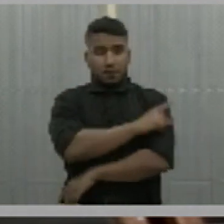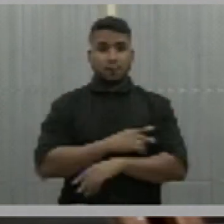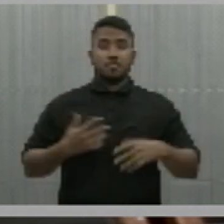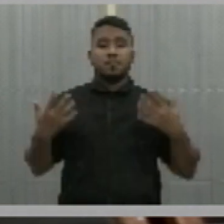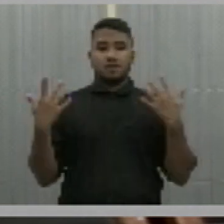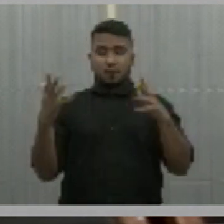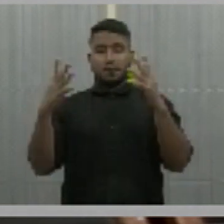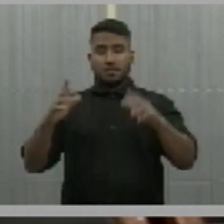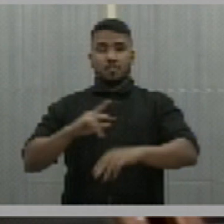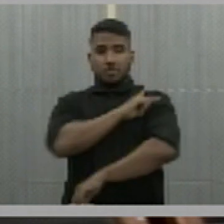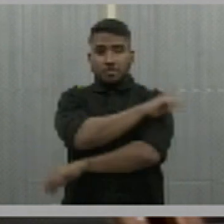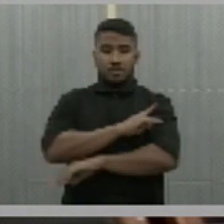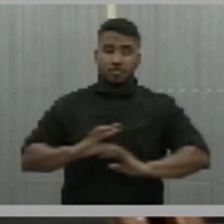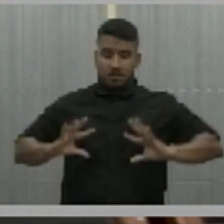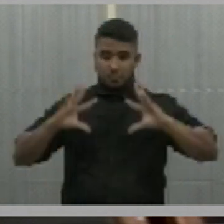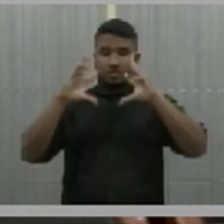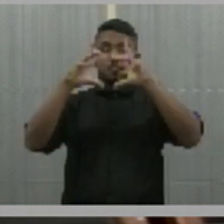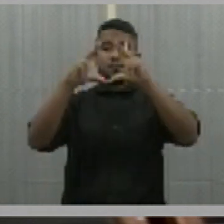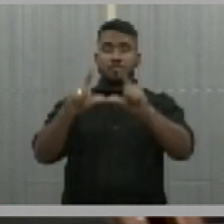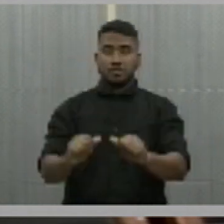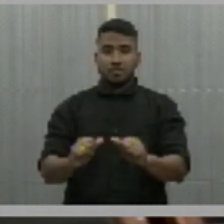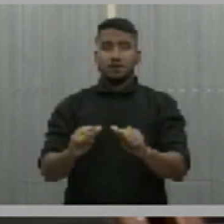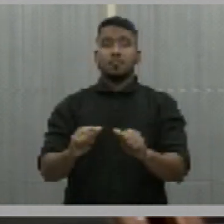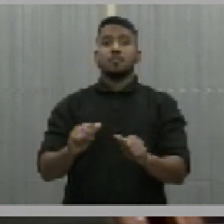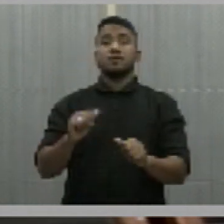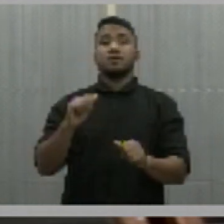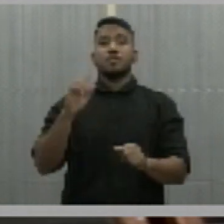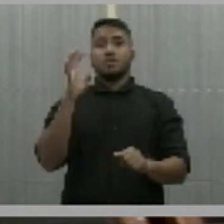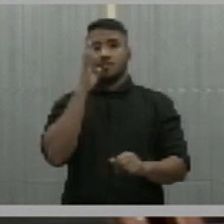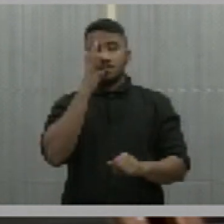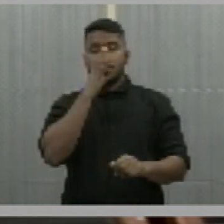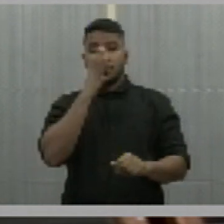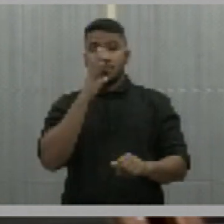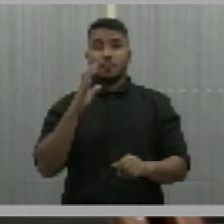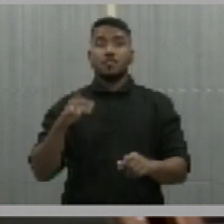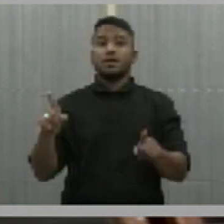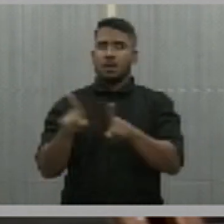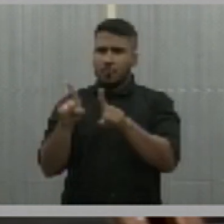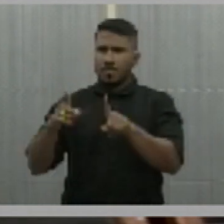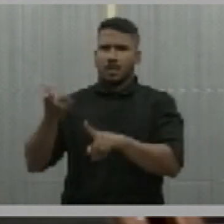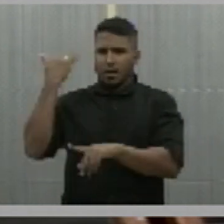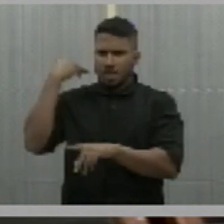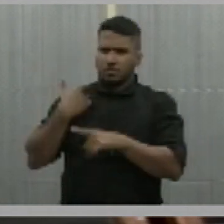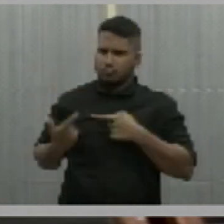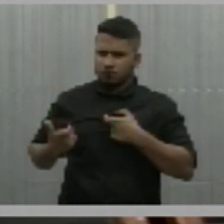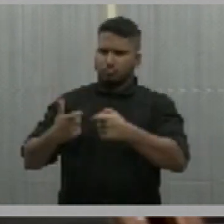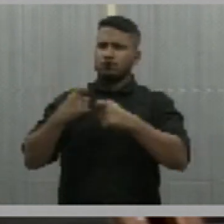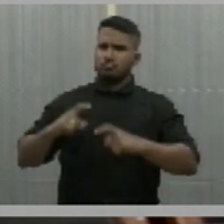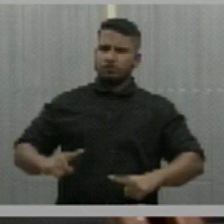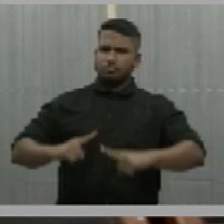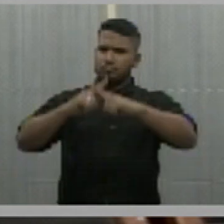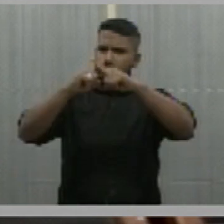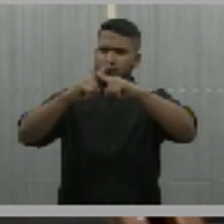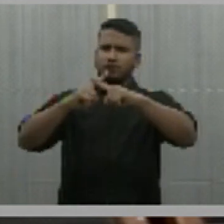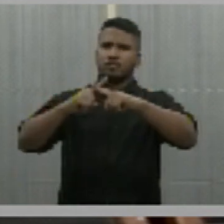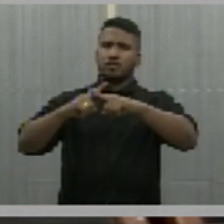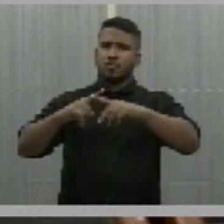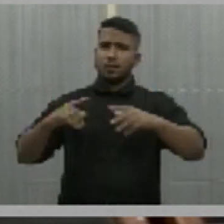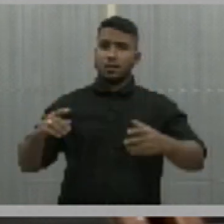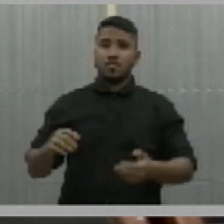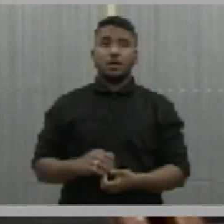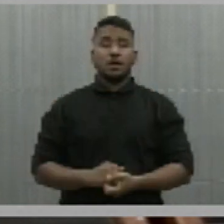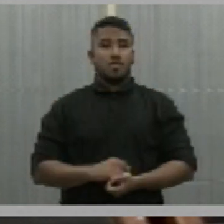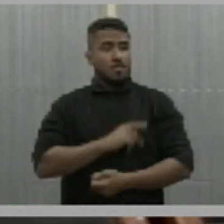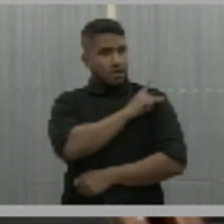piauienses e a todos que participaram da batalha do Genipapo e que levou à condição não